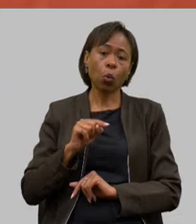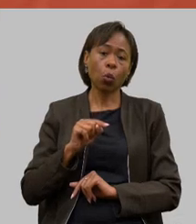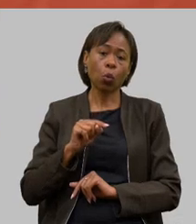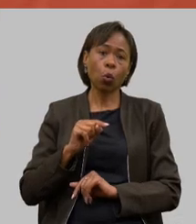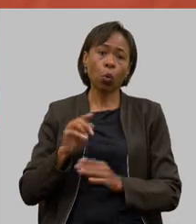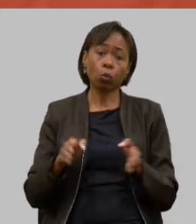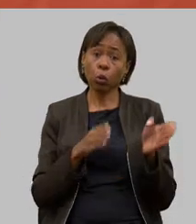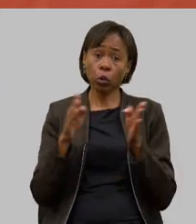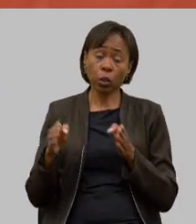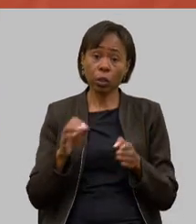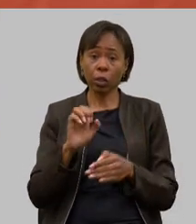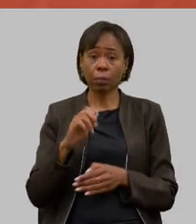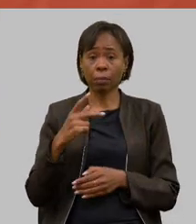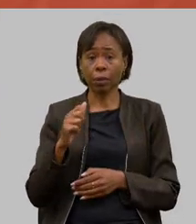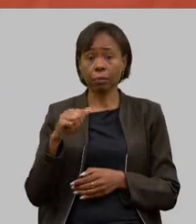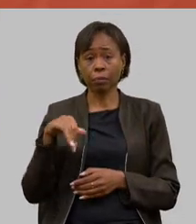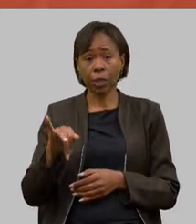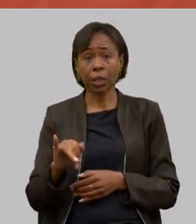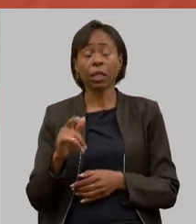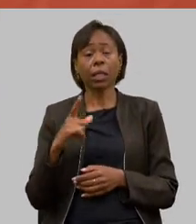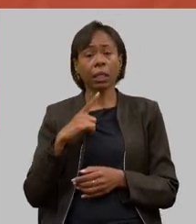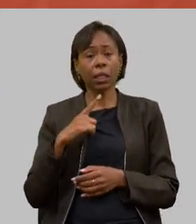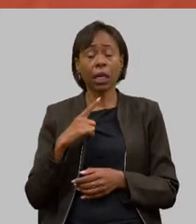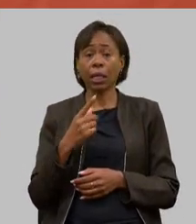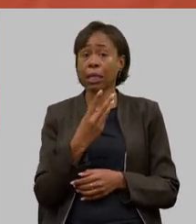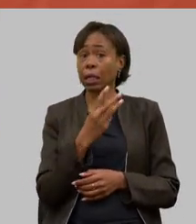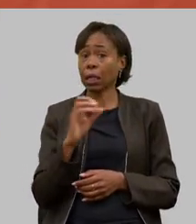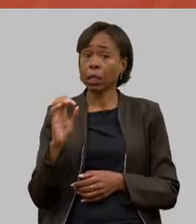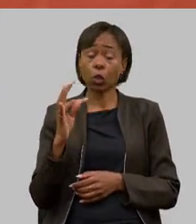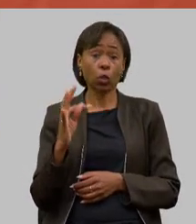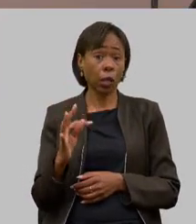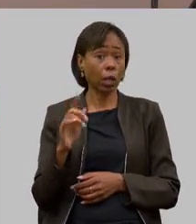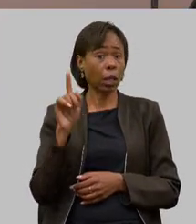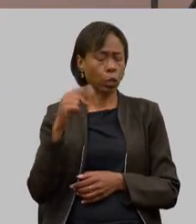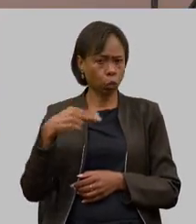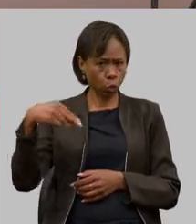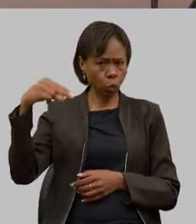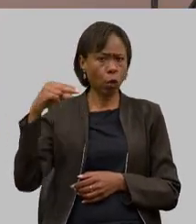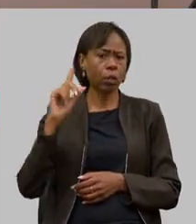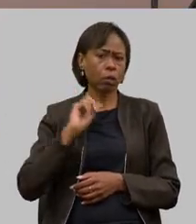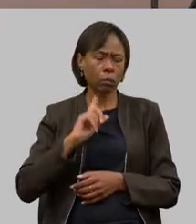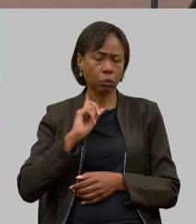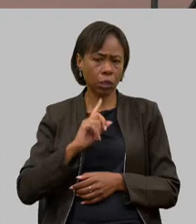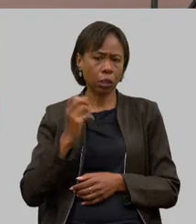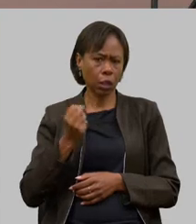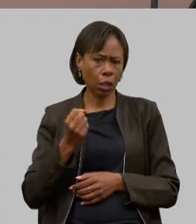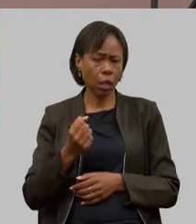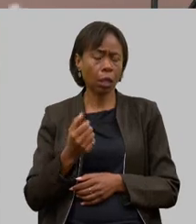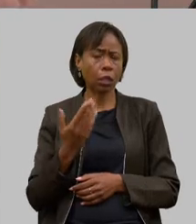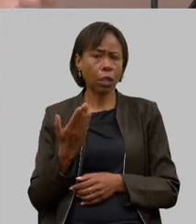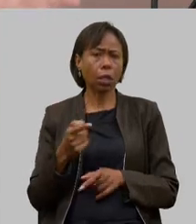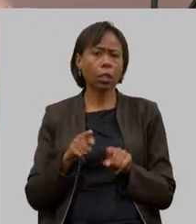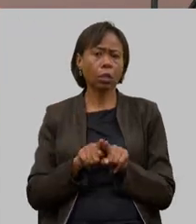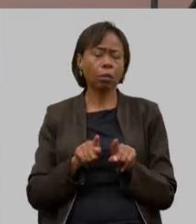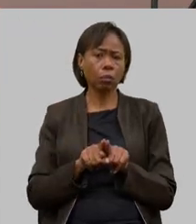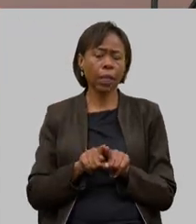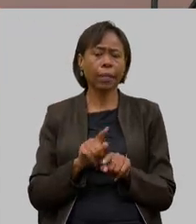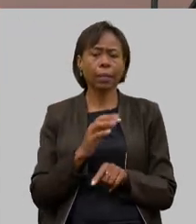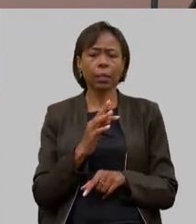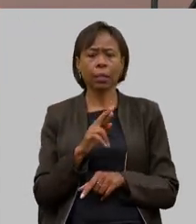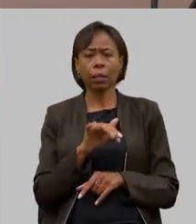toneladas por hectare que é um volumoso de qualidade para a produção de leite no norte de Minas nós temos hoje silagem de trigo tecnologia